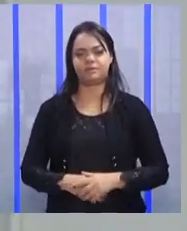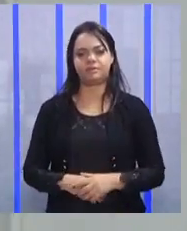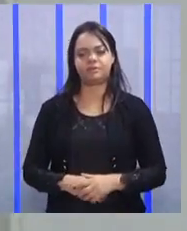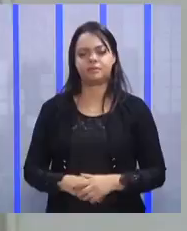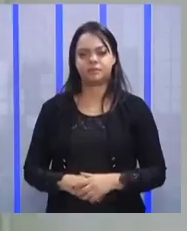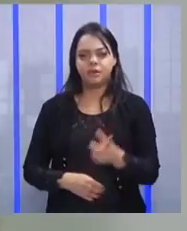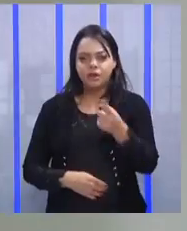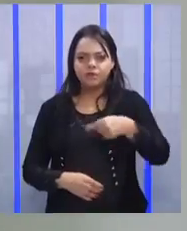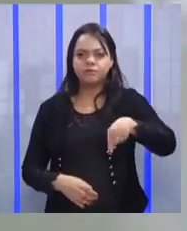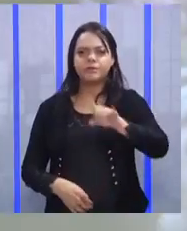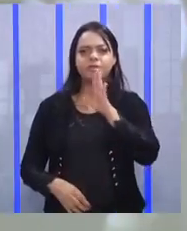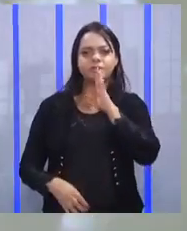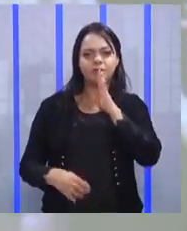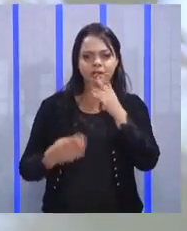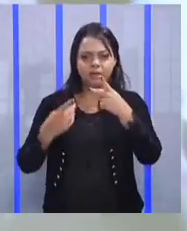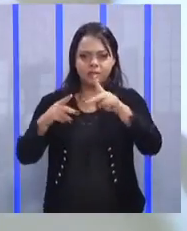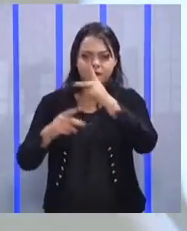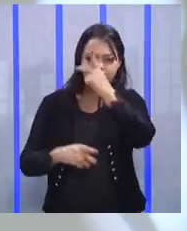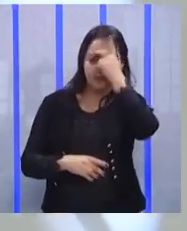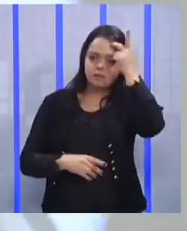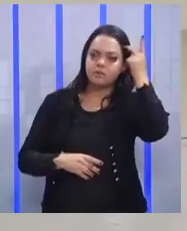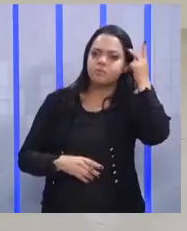Vocês conhecem essas pessoas aqui?